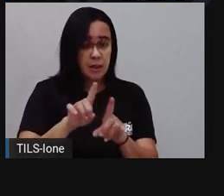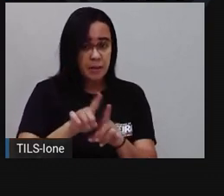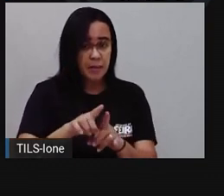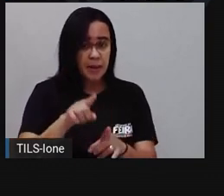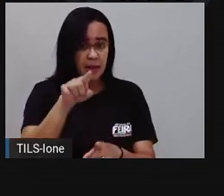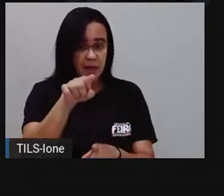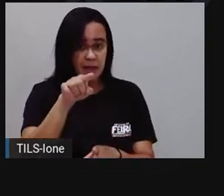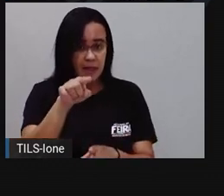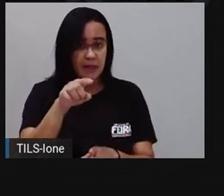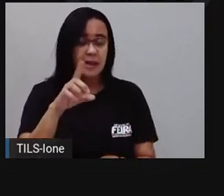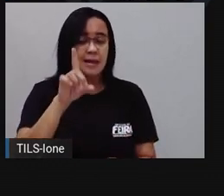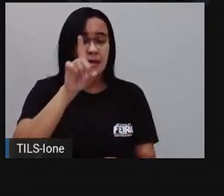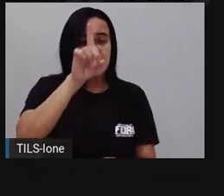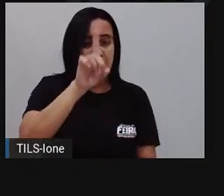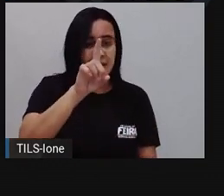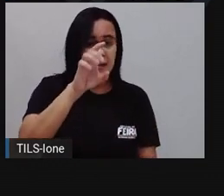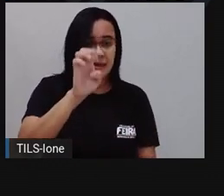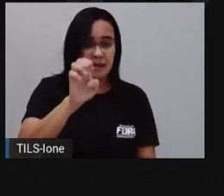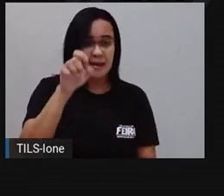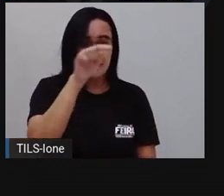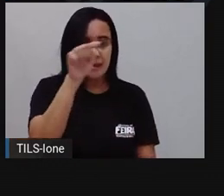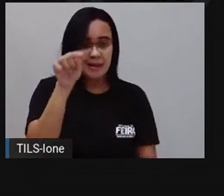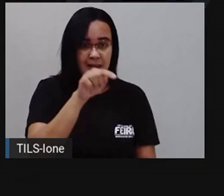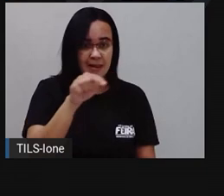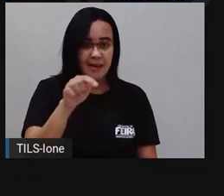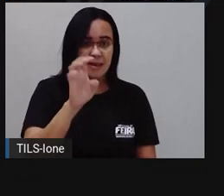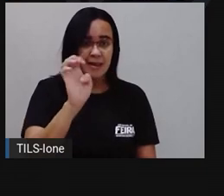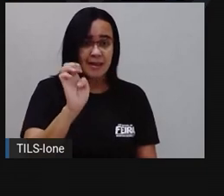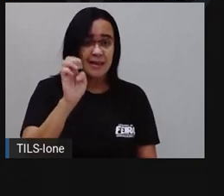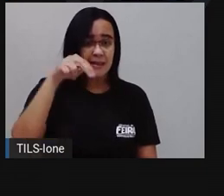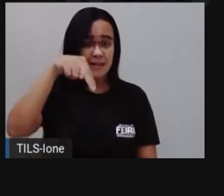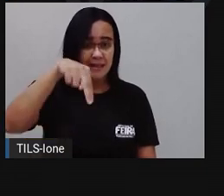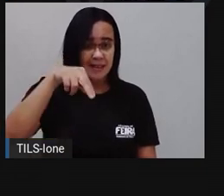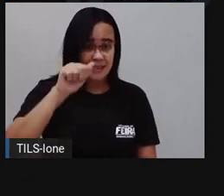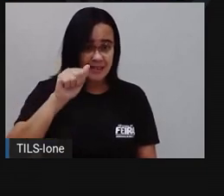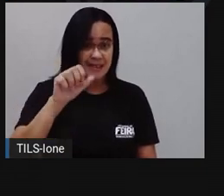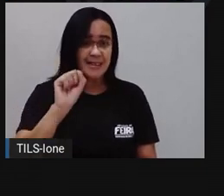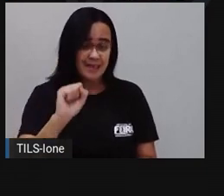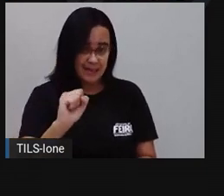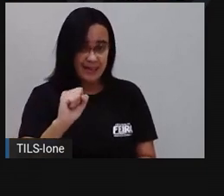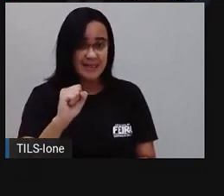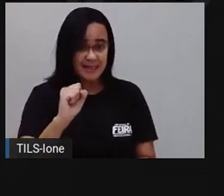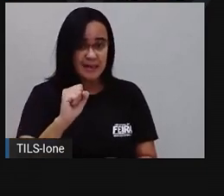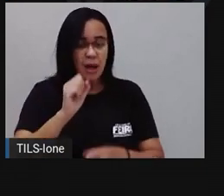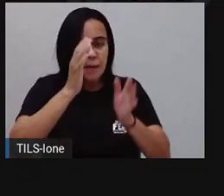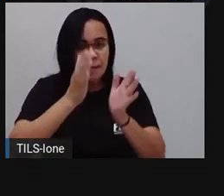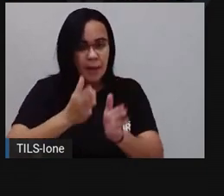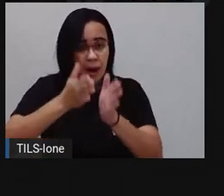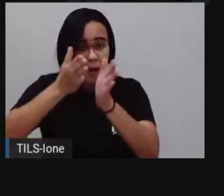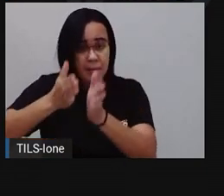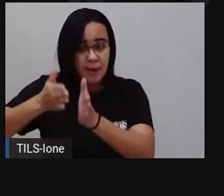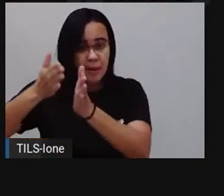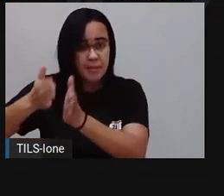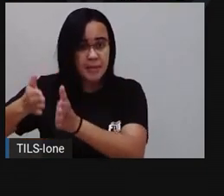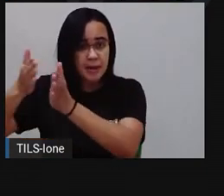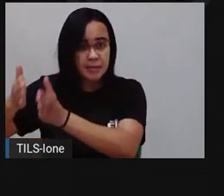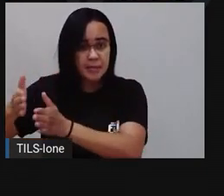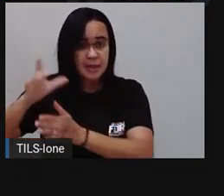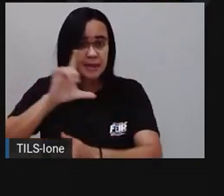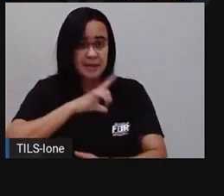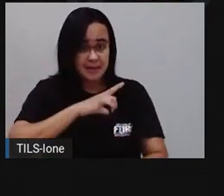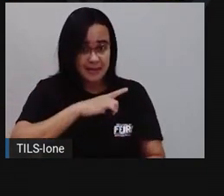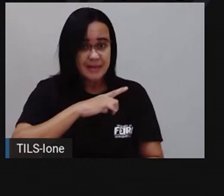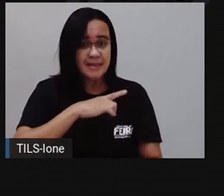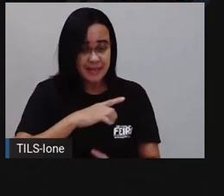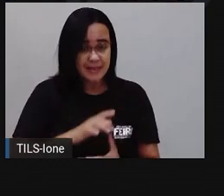Esse 2, ele representa, ó, ele está na ordem das unidades. E esse 1 está